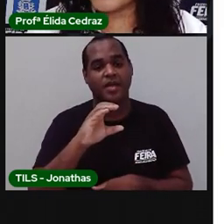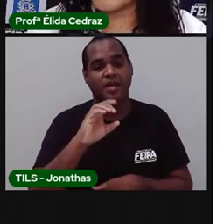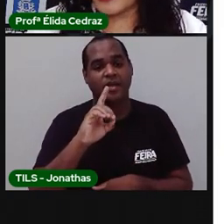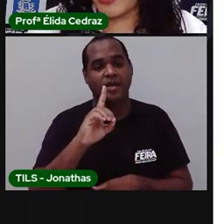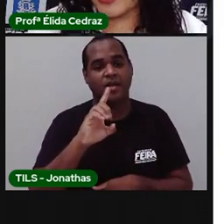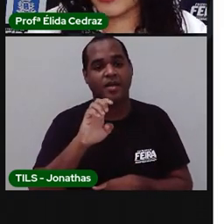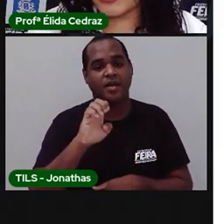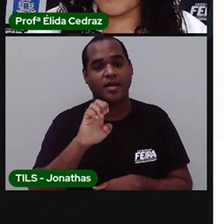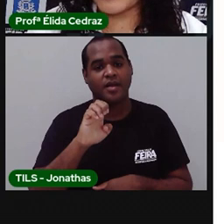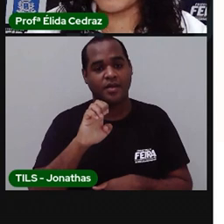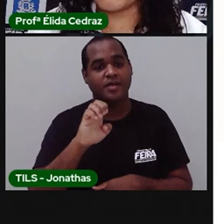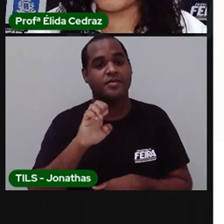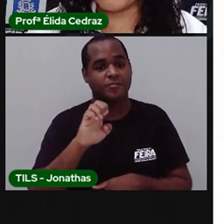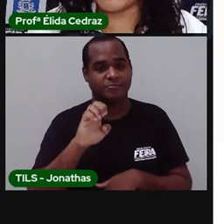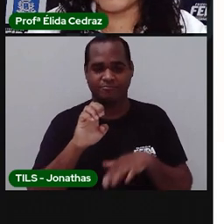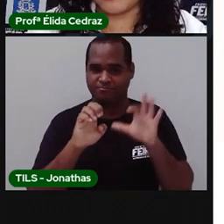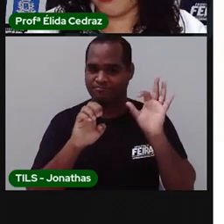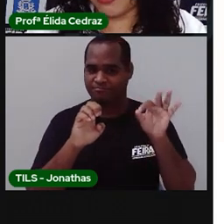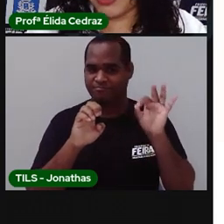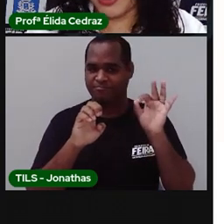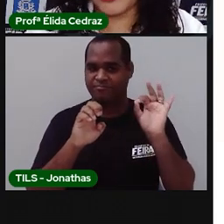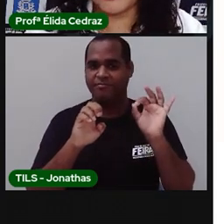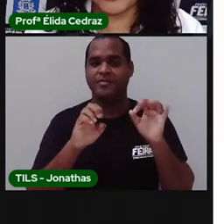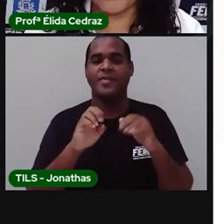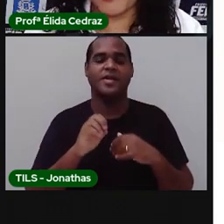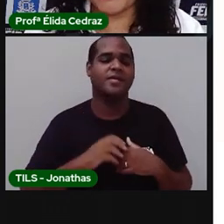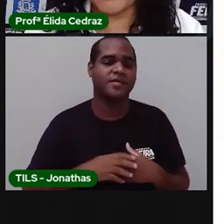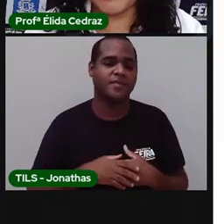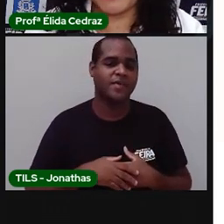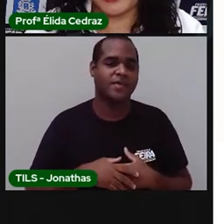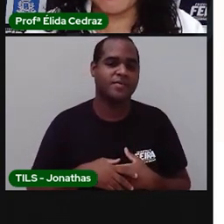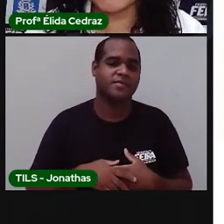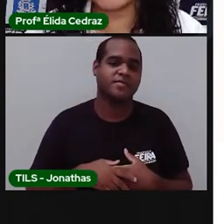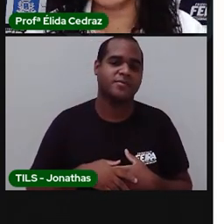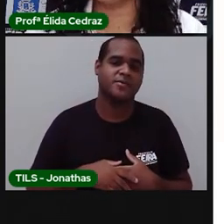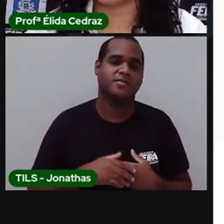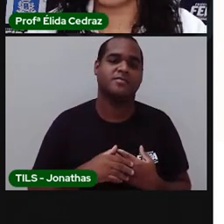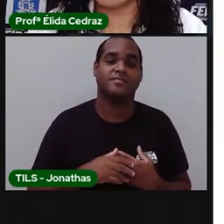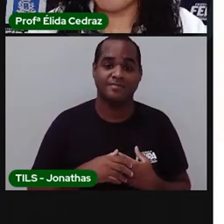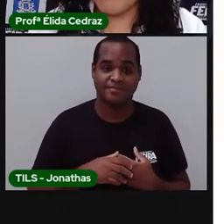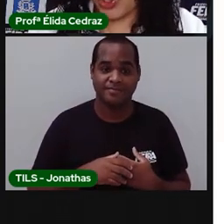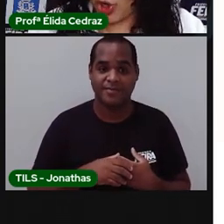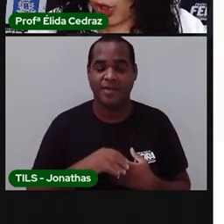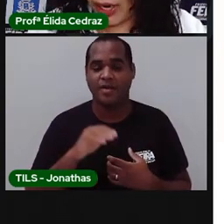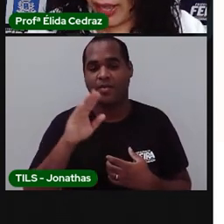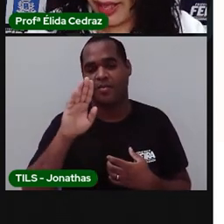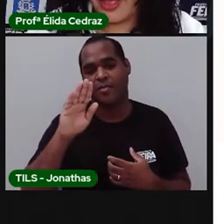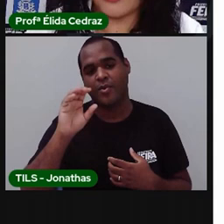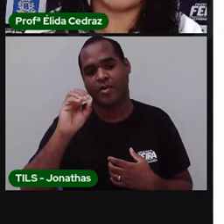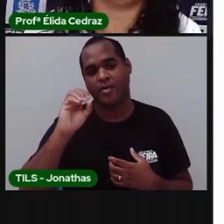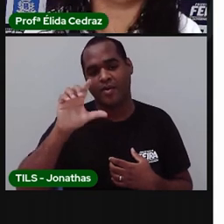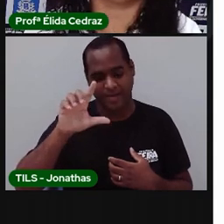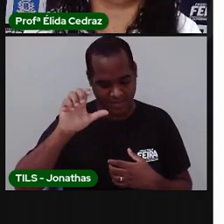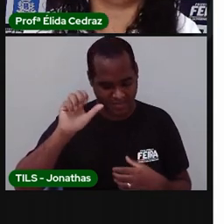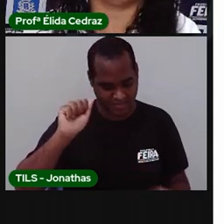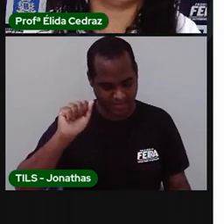D. É essa sequência que você vai seguir. Vamos lá? Então, qual é a primeira palavra? Bola.